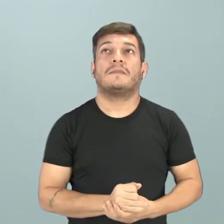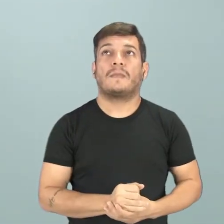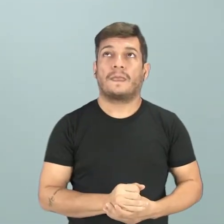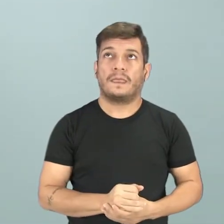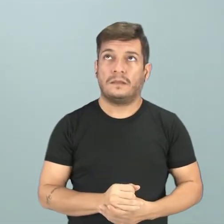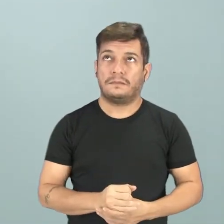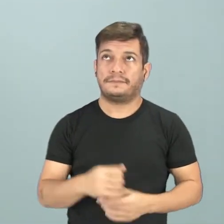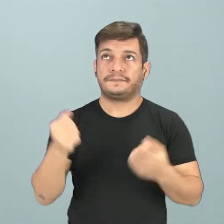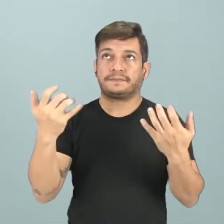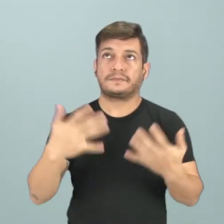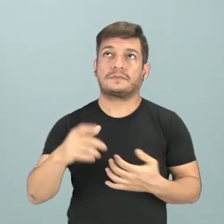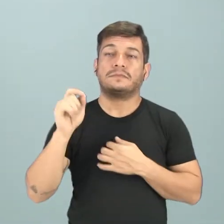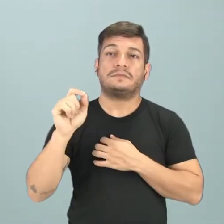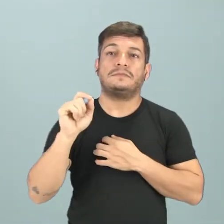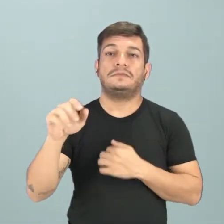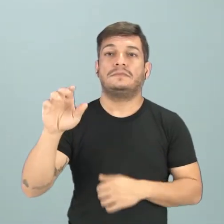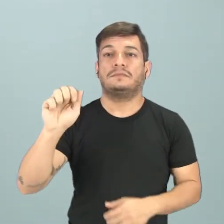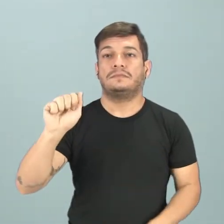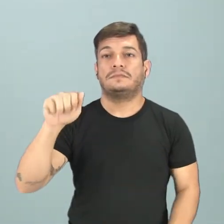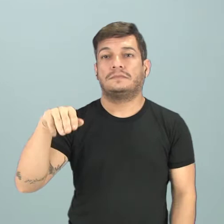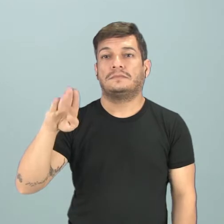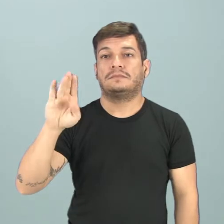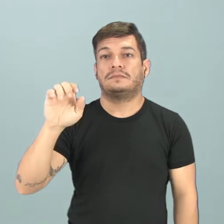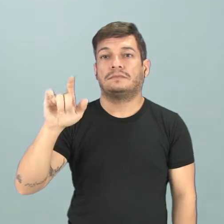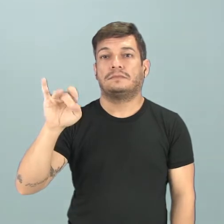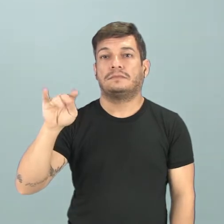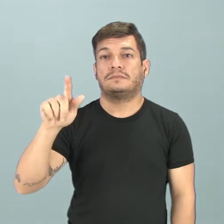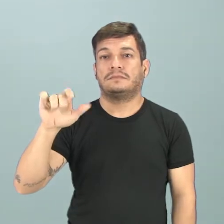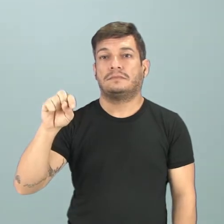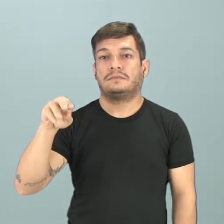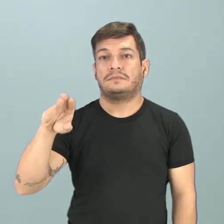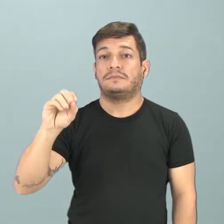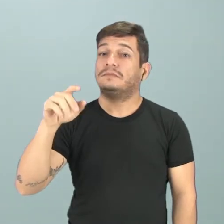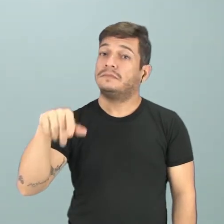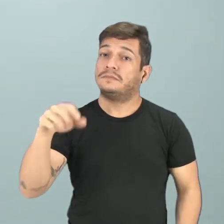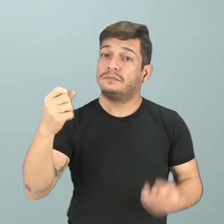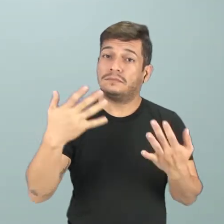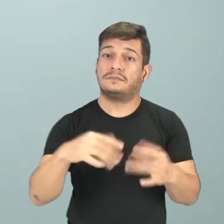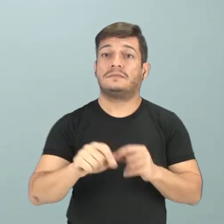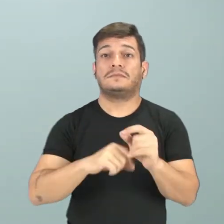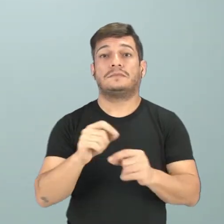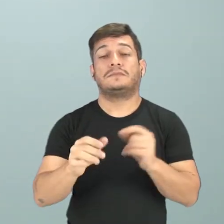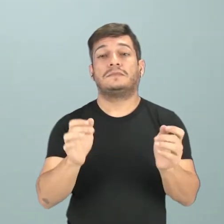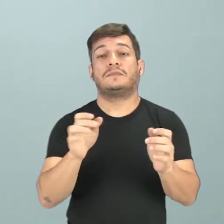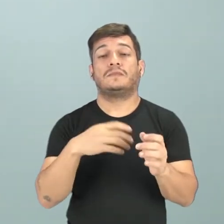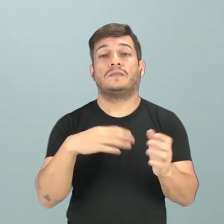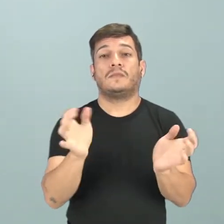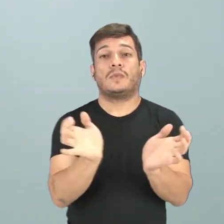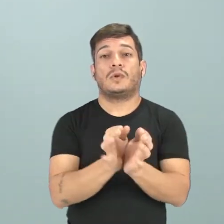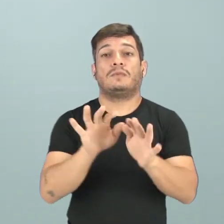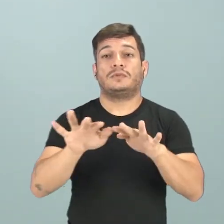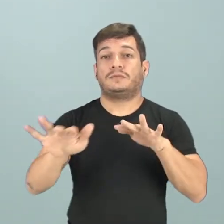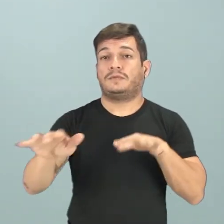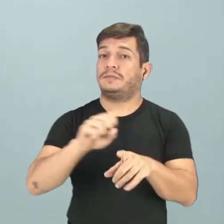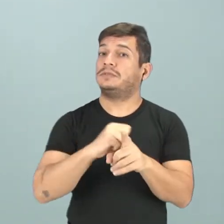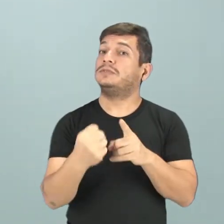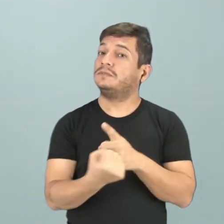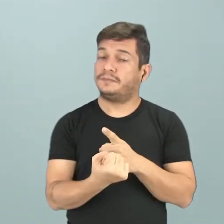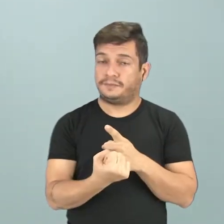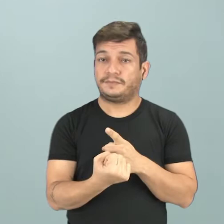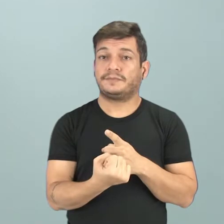tratamos a respeito de ambientalismo, nós estamos tratando de um conjunto de movimentos sociais.